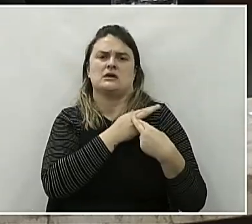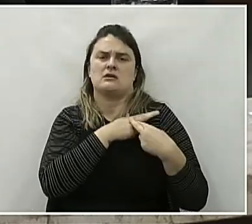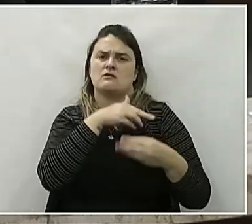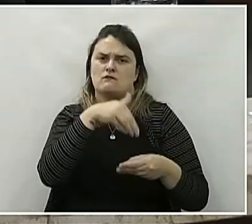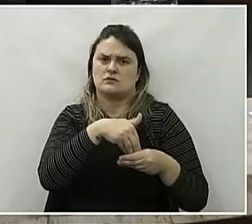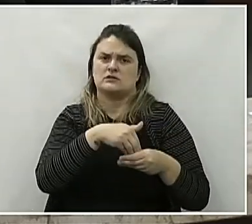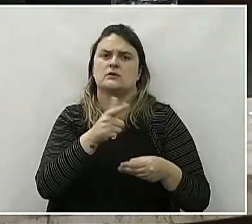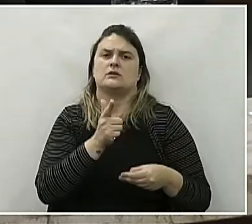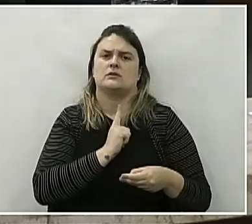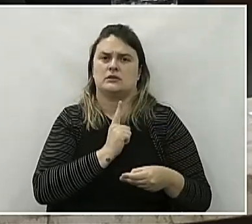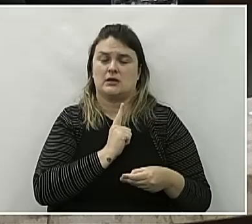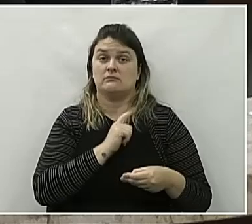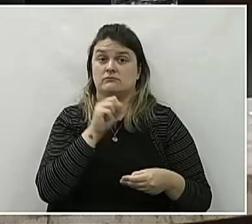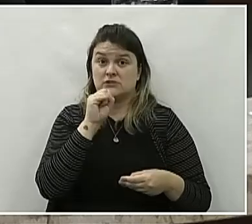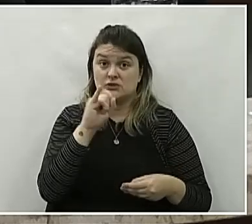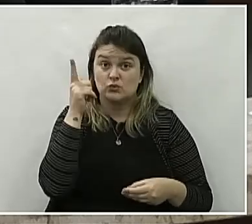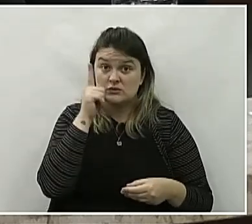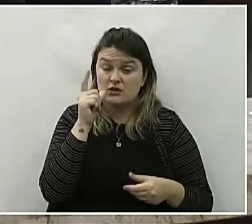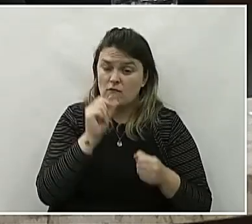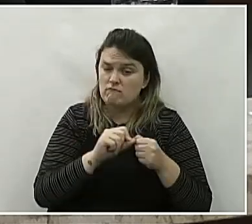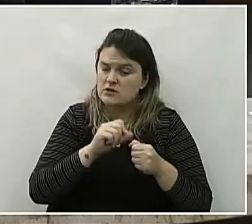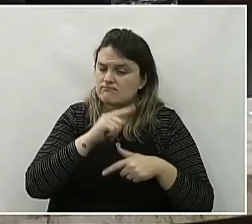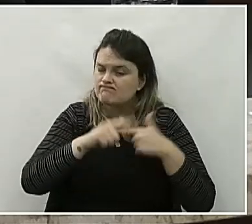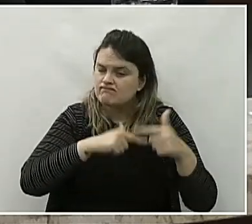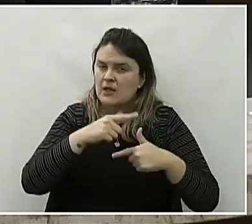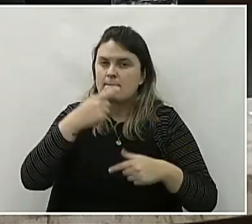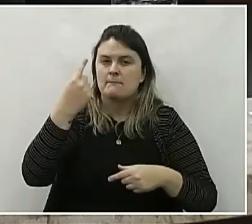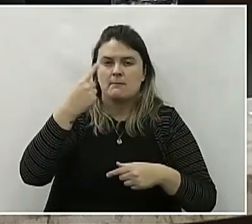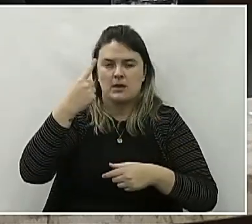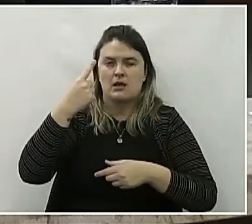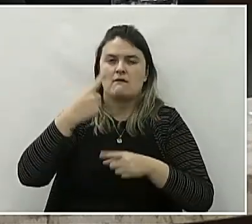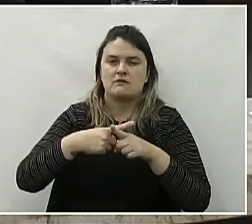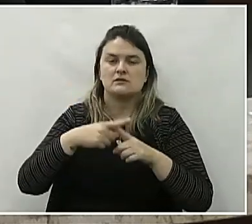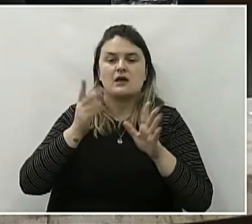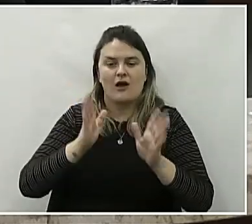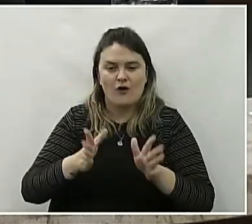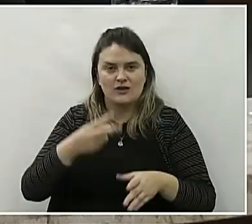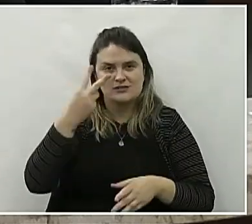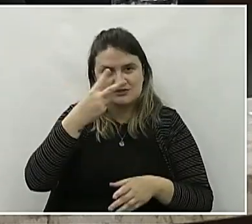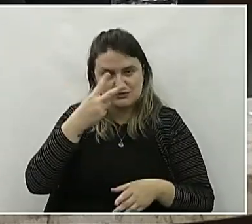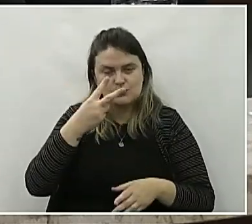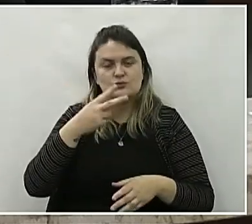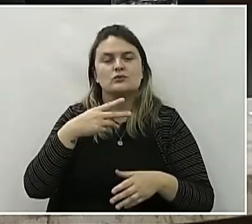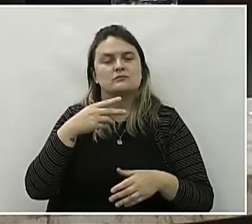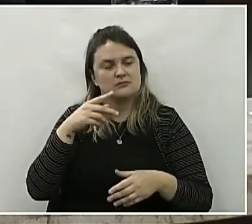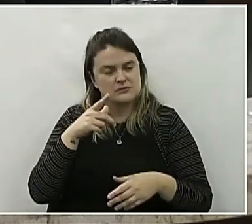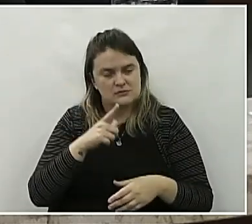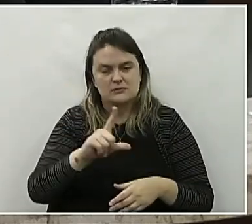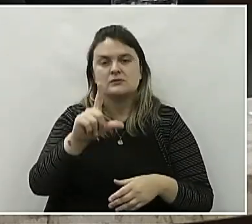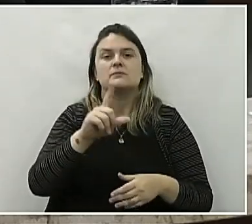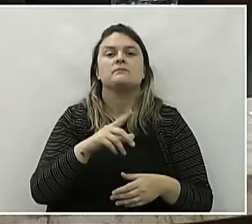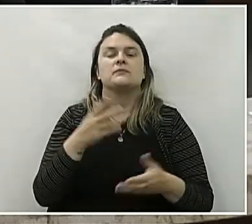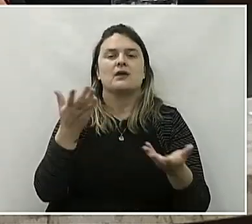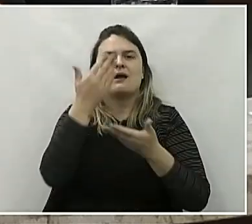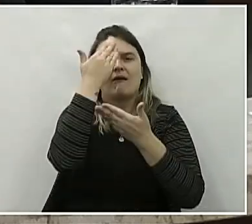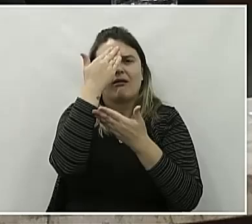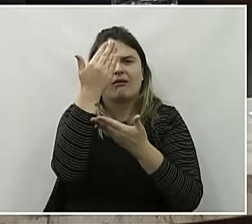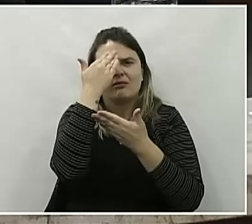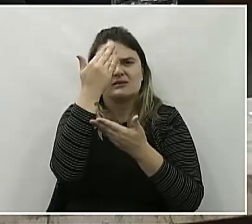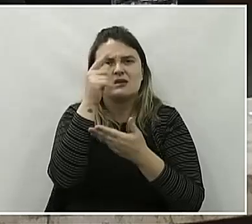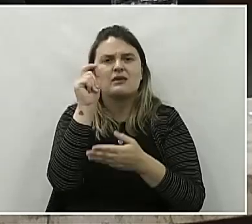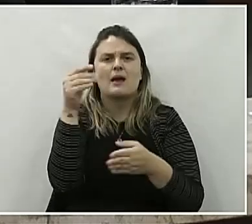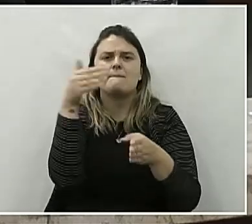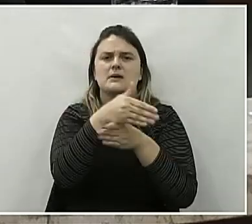votação traz. Se a gente conseguiu fazer bastante no primeiro mandato, vou fazer muito mais no segundo. Quero também agradecer todo o pessoal que